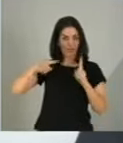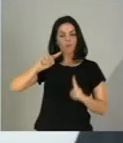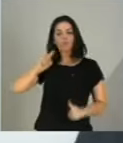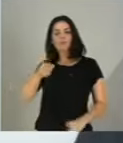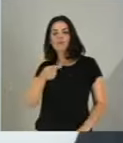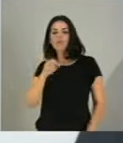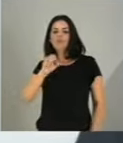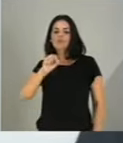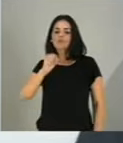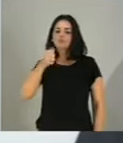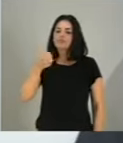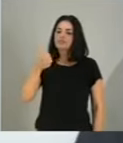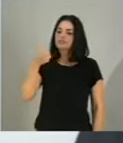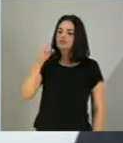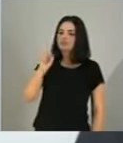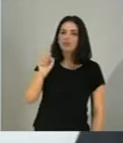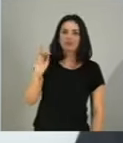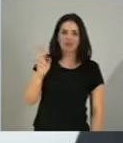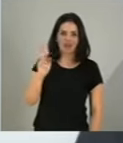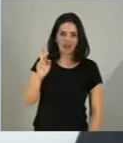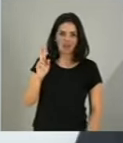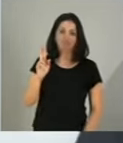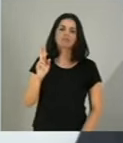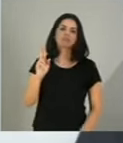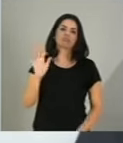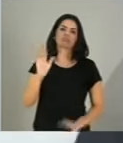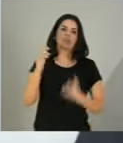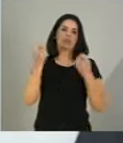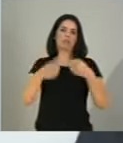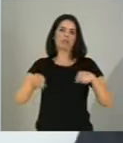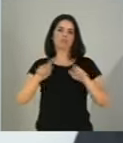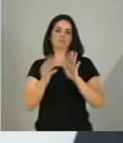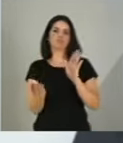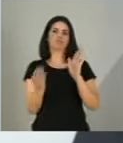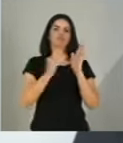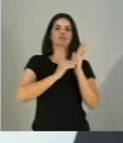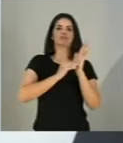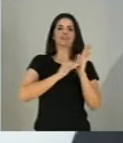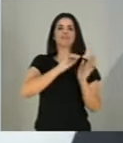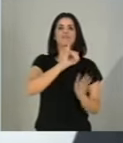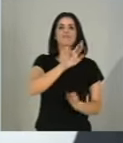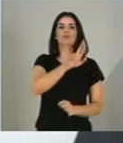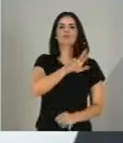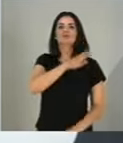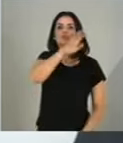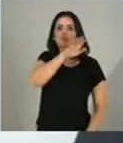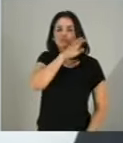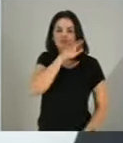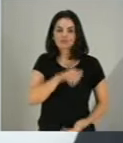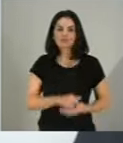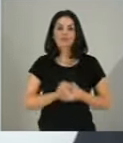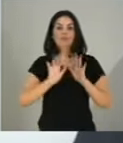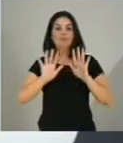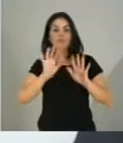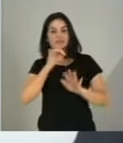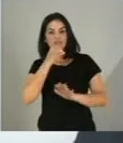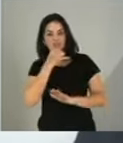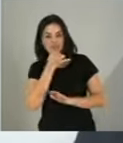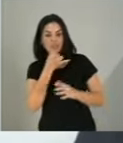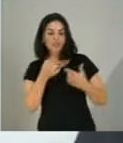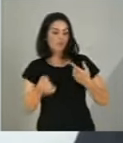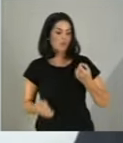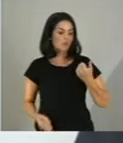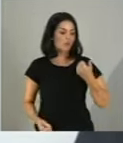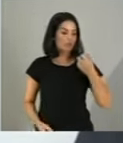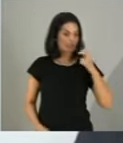.818, é isento do imposto de renda. Infelizmente, desde 2015, a tabela do